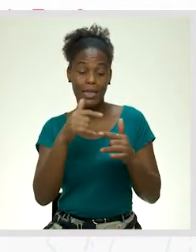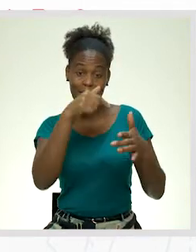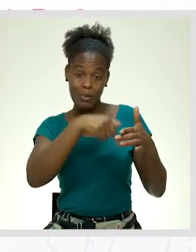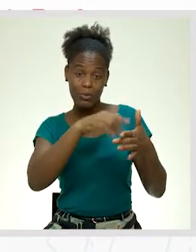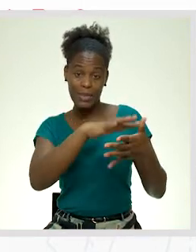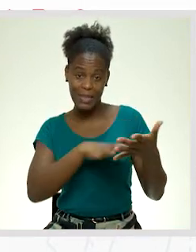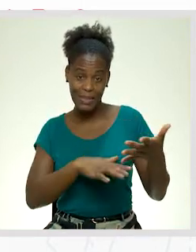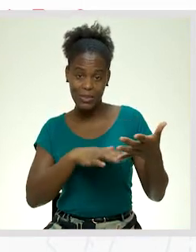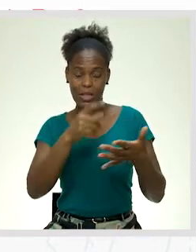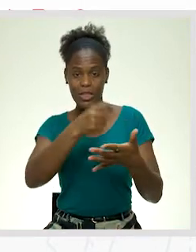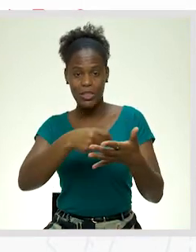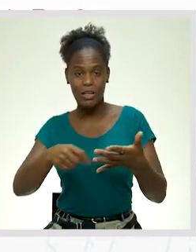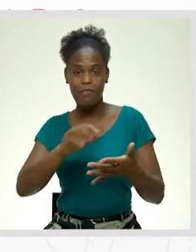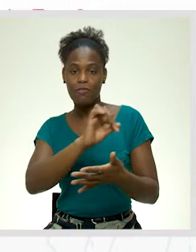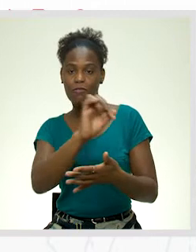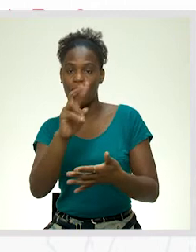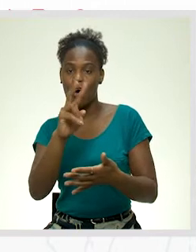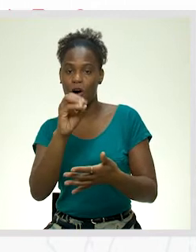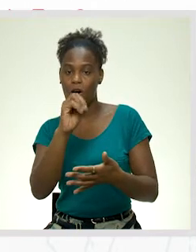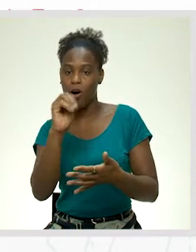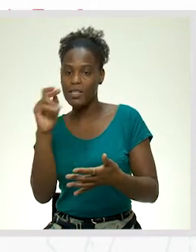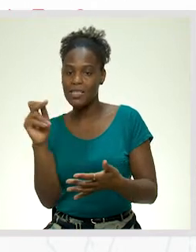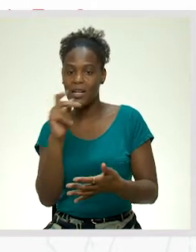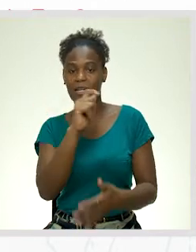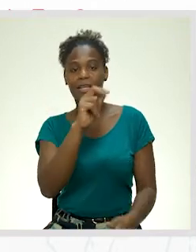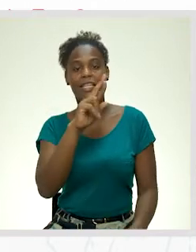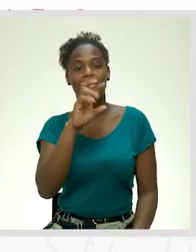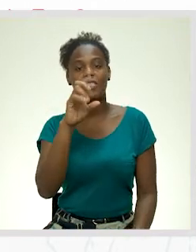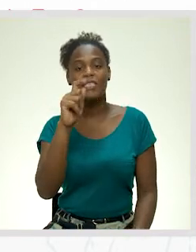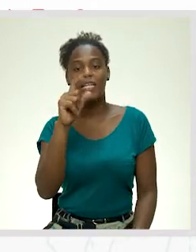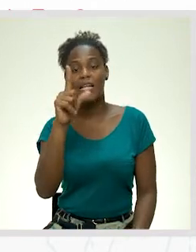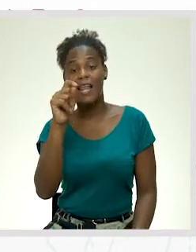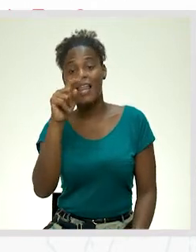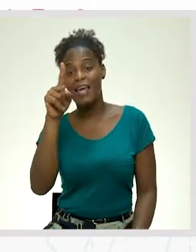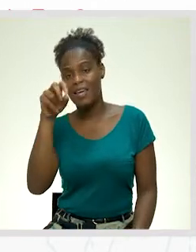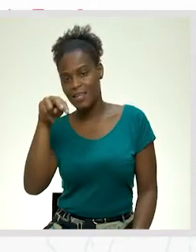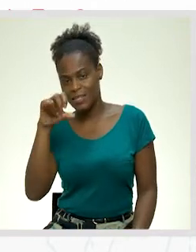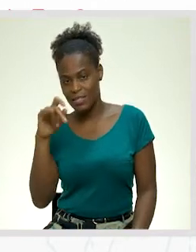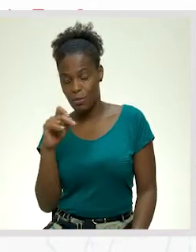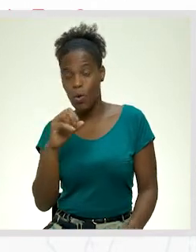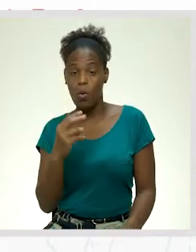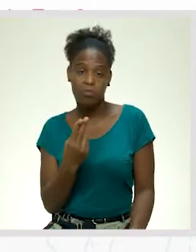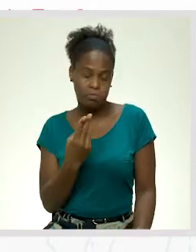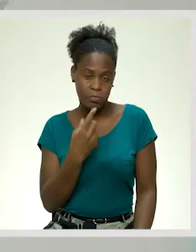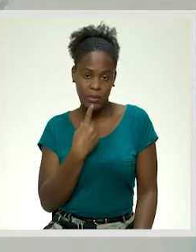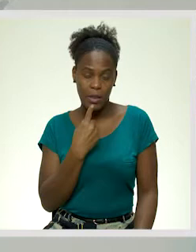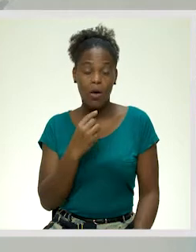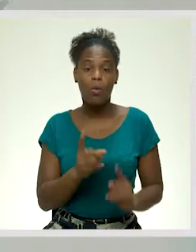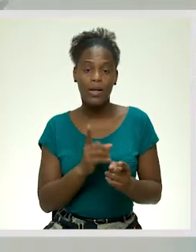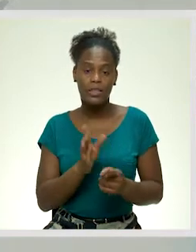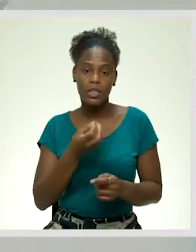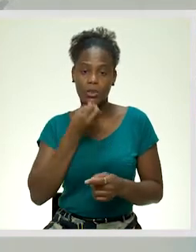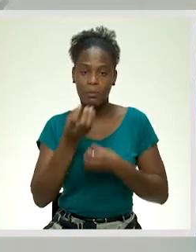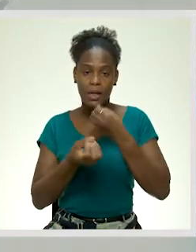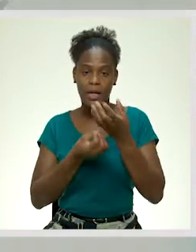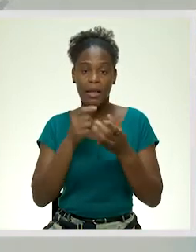texto devemos escrever Vossa Excelência ou, por extenso, Vossa Excelência. Aquilo que eu acabei de explicar. De acordo